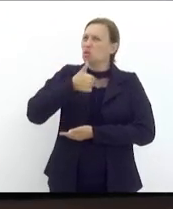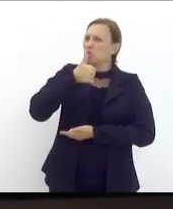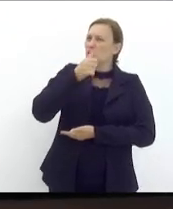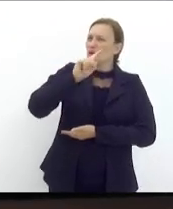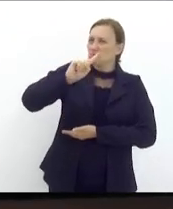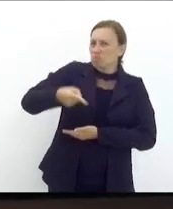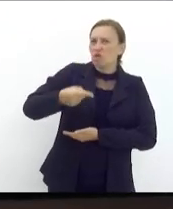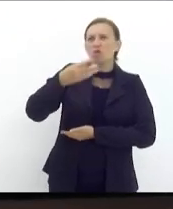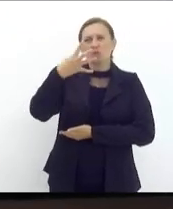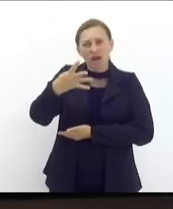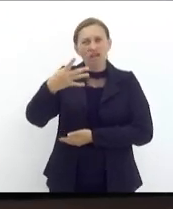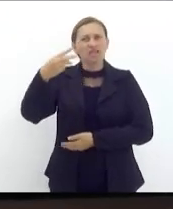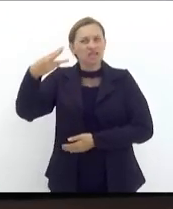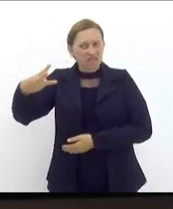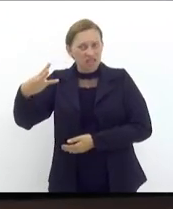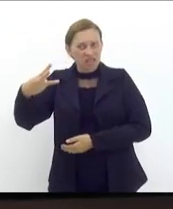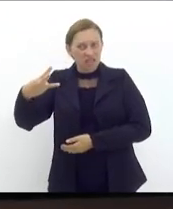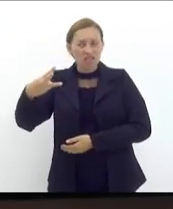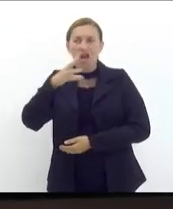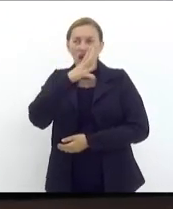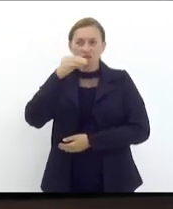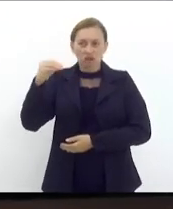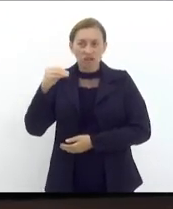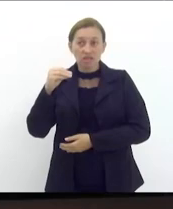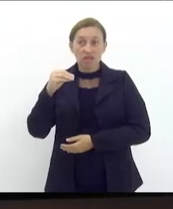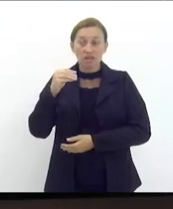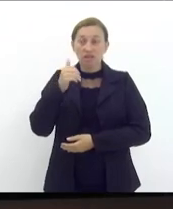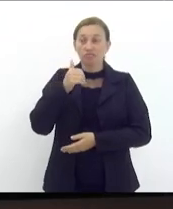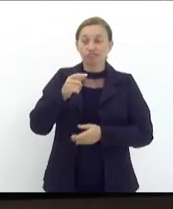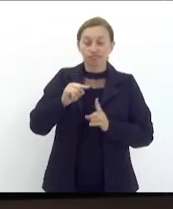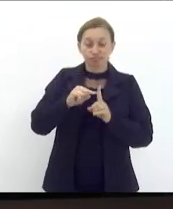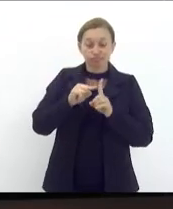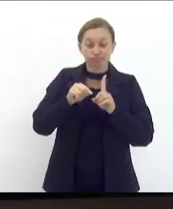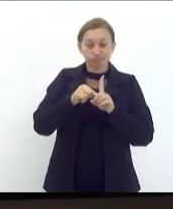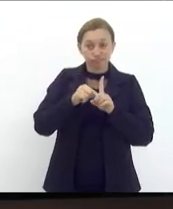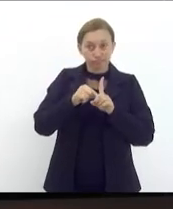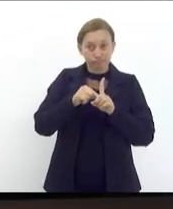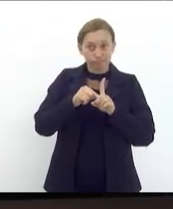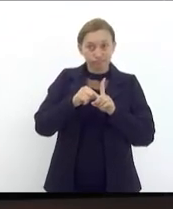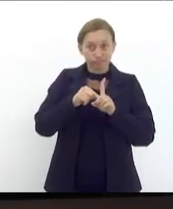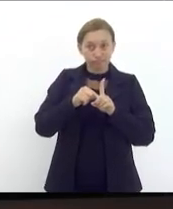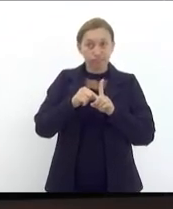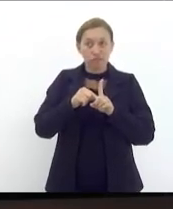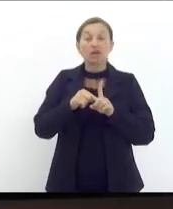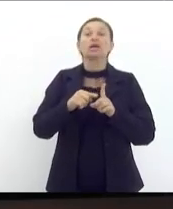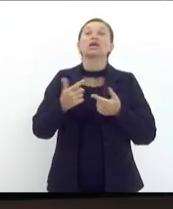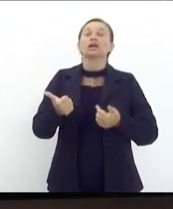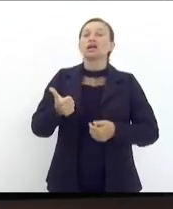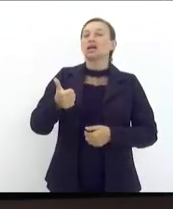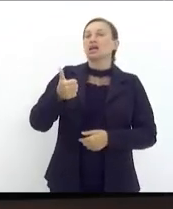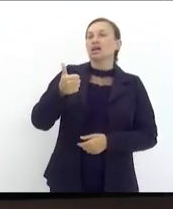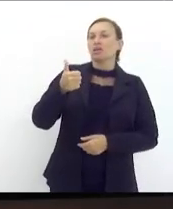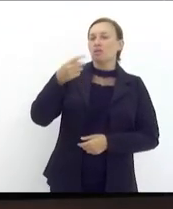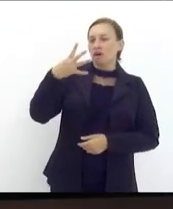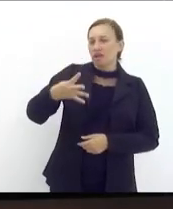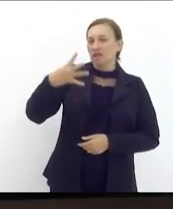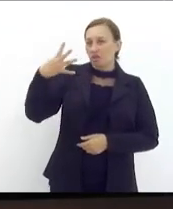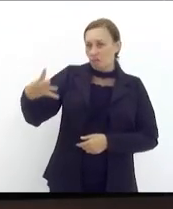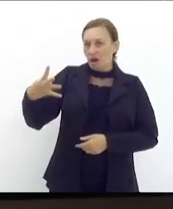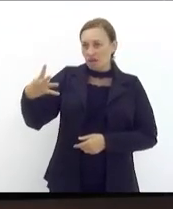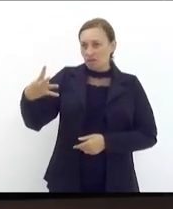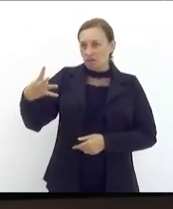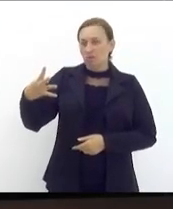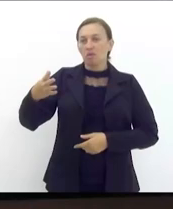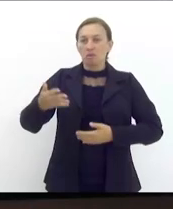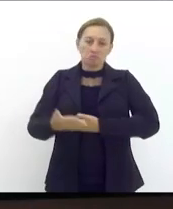adolescentes que se tornam mães no Brasil. E, por hora, são 44 bebês que nascem de mães adolescentes, sendo que